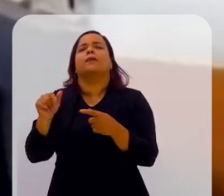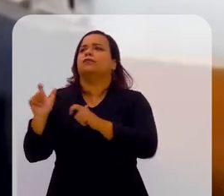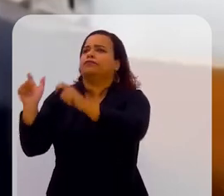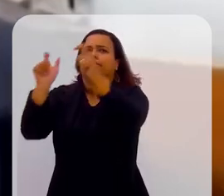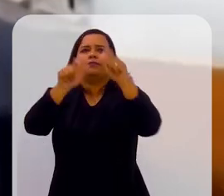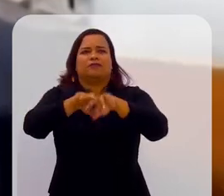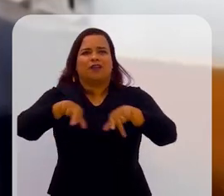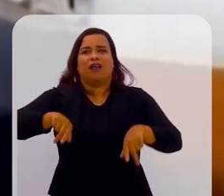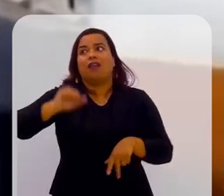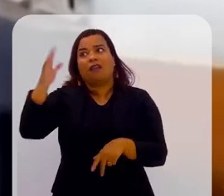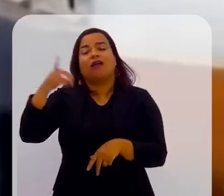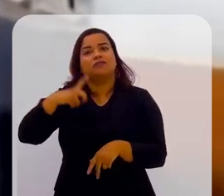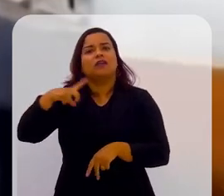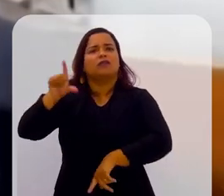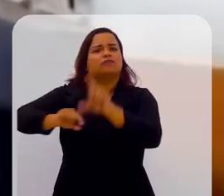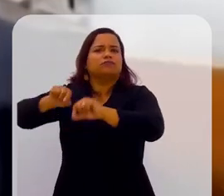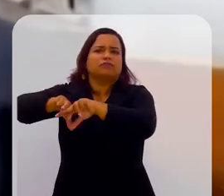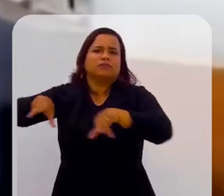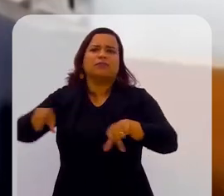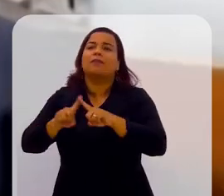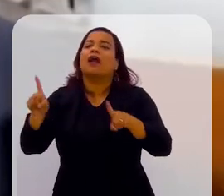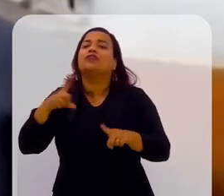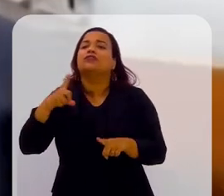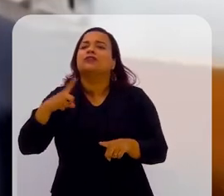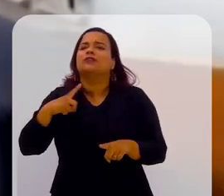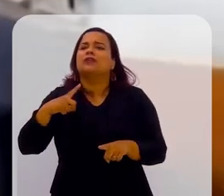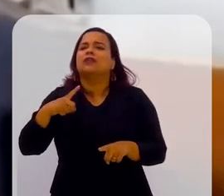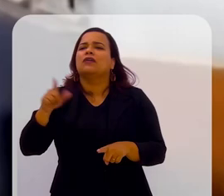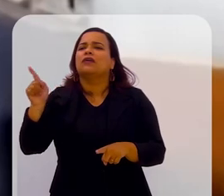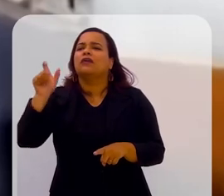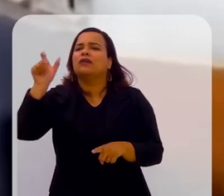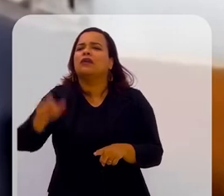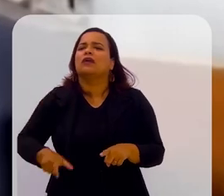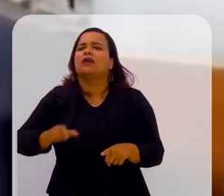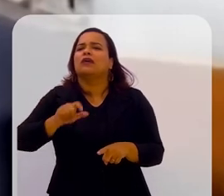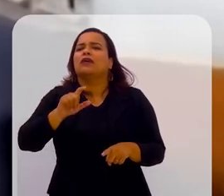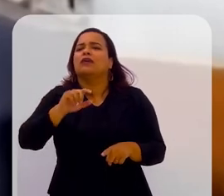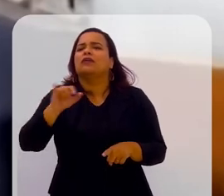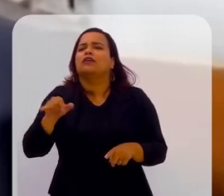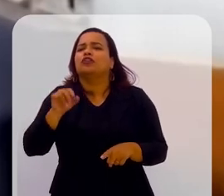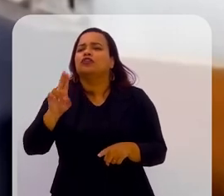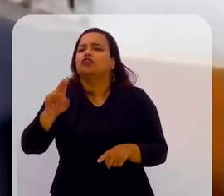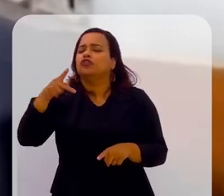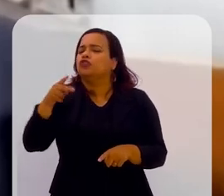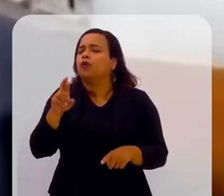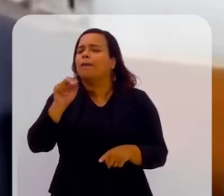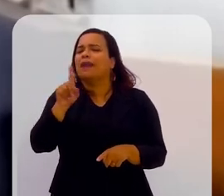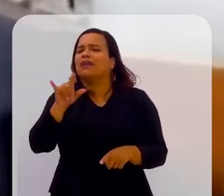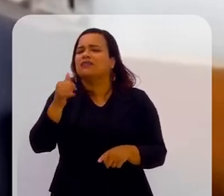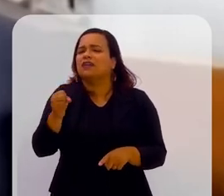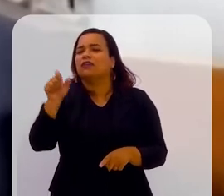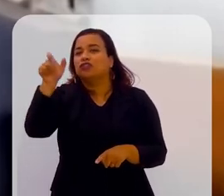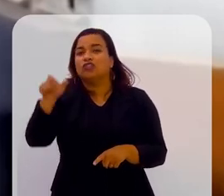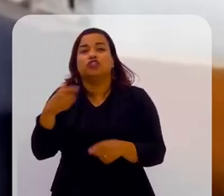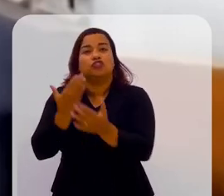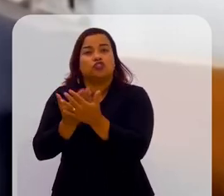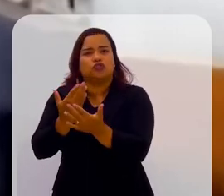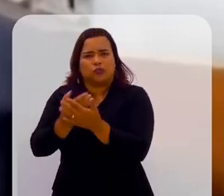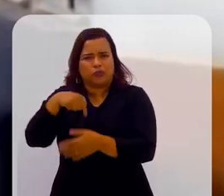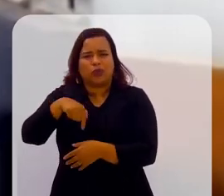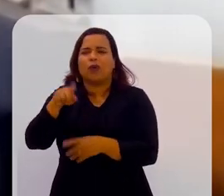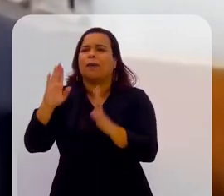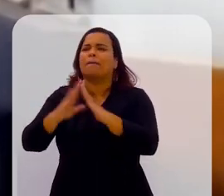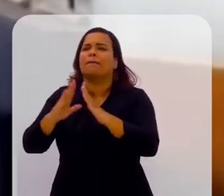outras alternativas. Agora, eu tenho, por exemplo, o caso do Júlio Prazeres, que estudou conosco. E ele